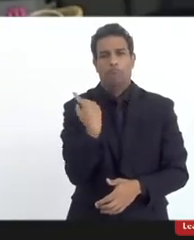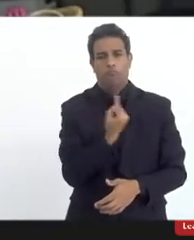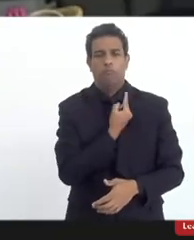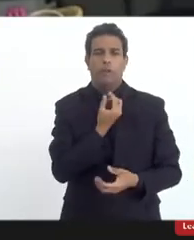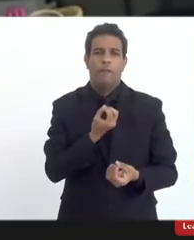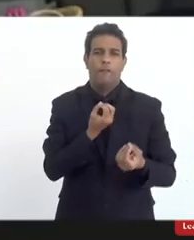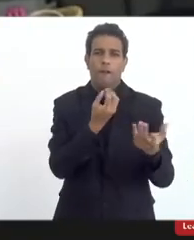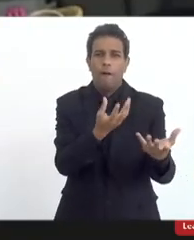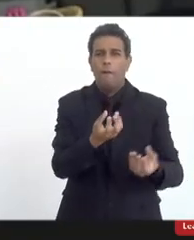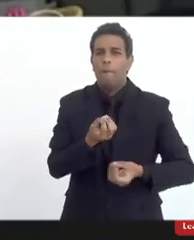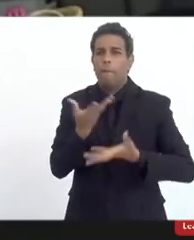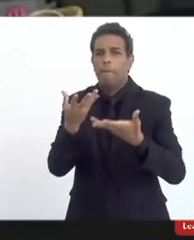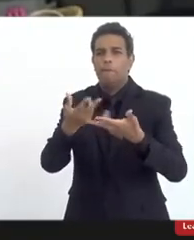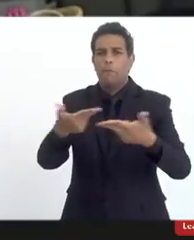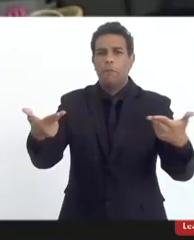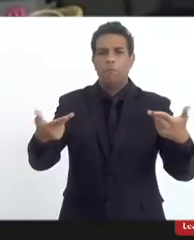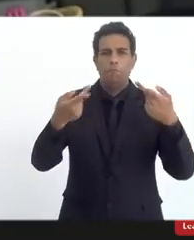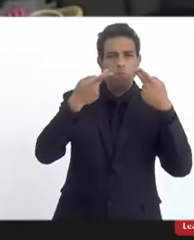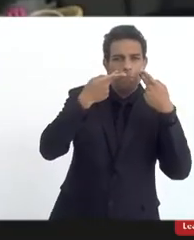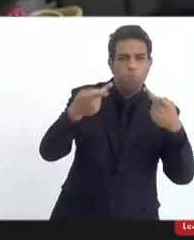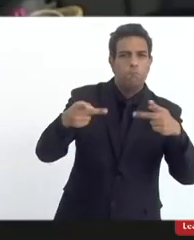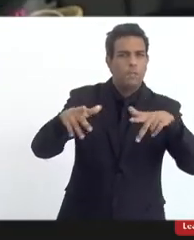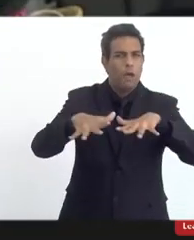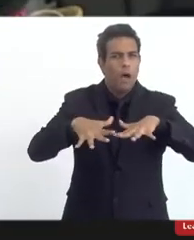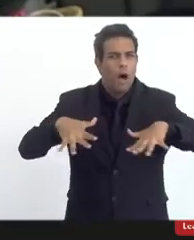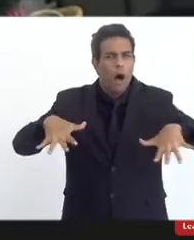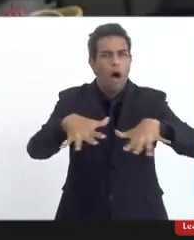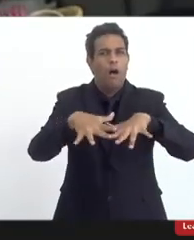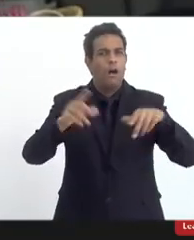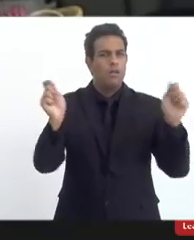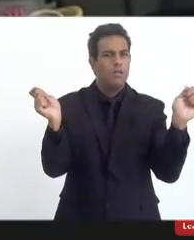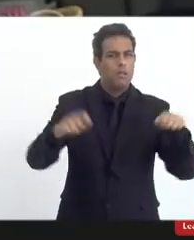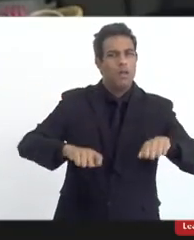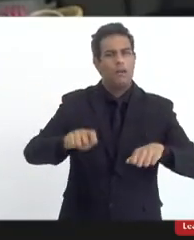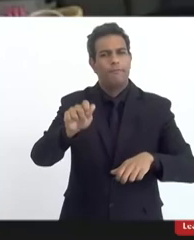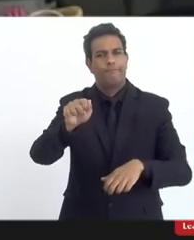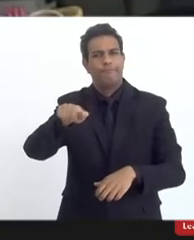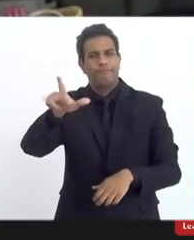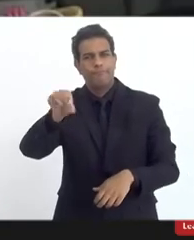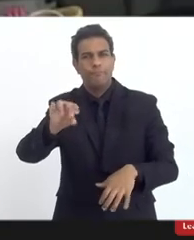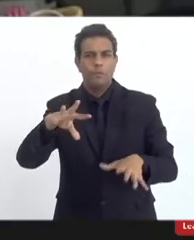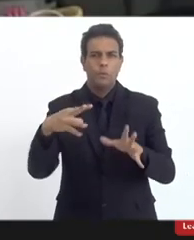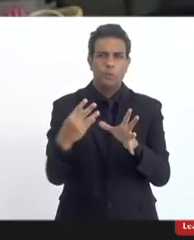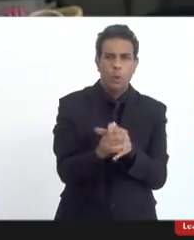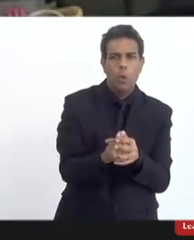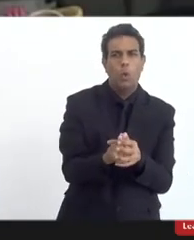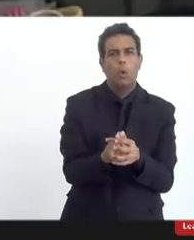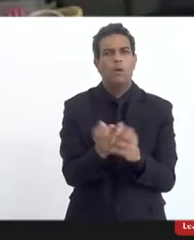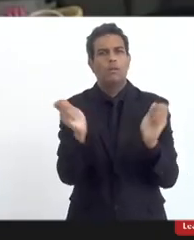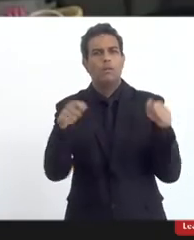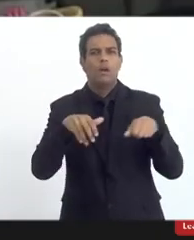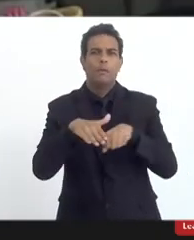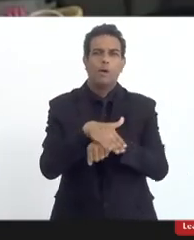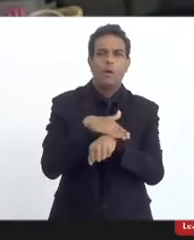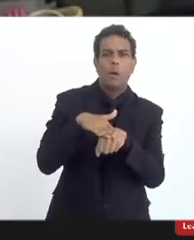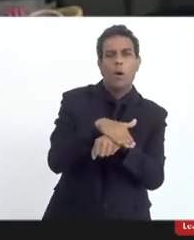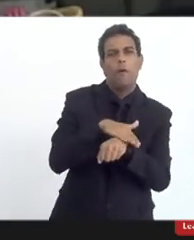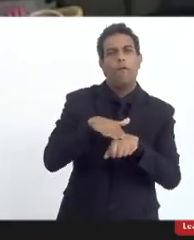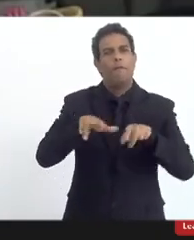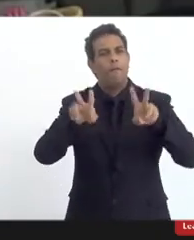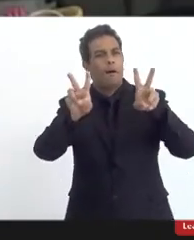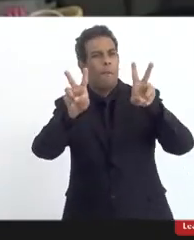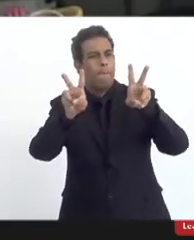relatos de casos nós visitarmos aquela área quando for aluno envolvido nós conversarmos diretamente